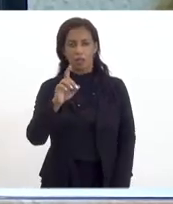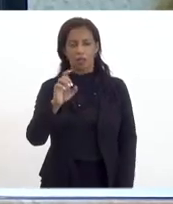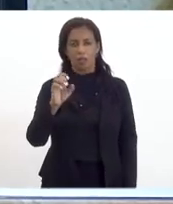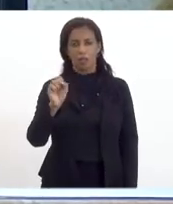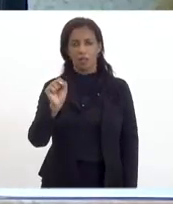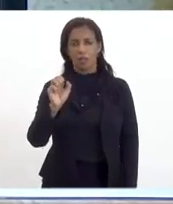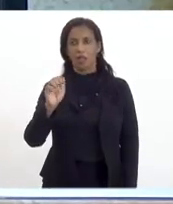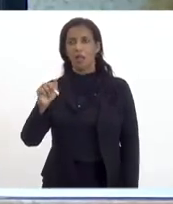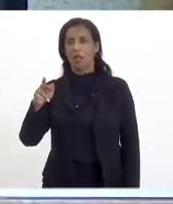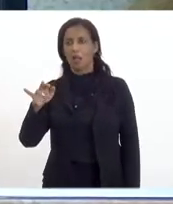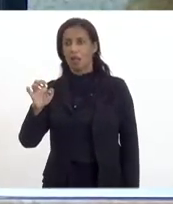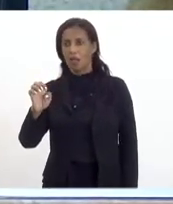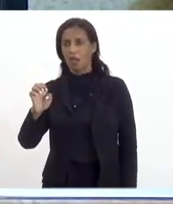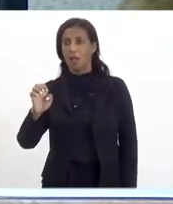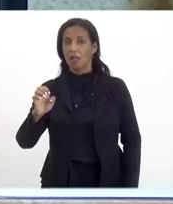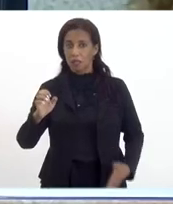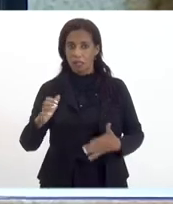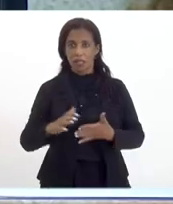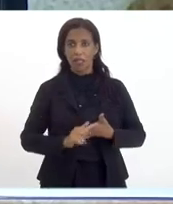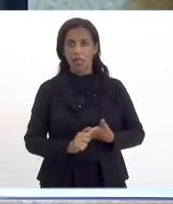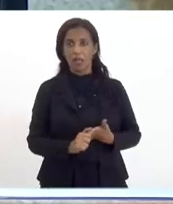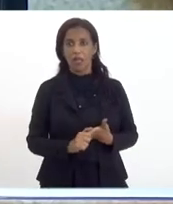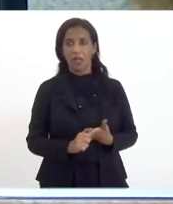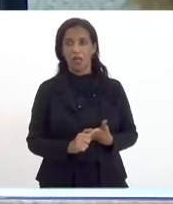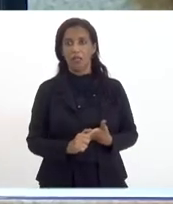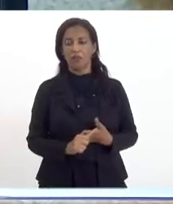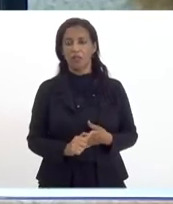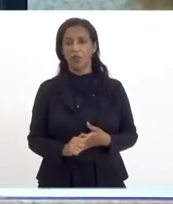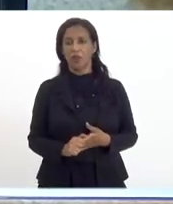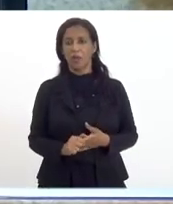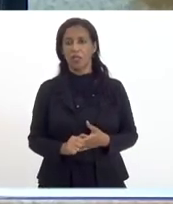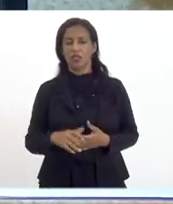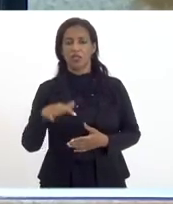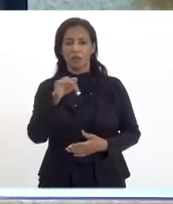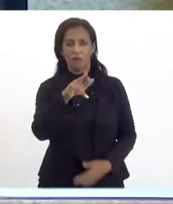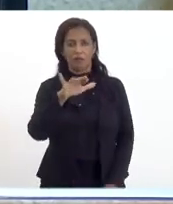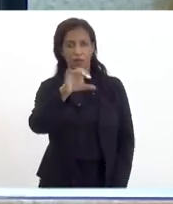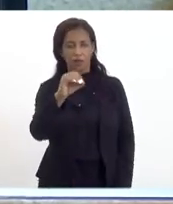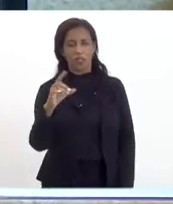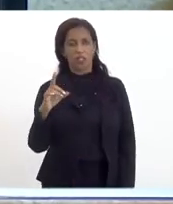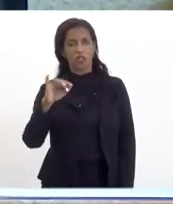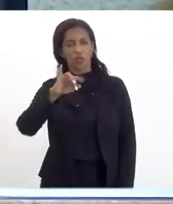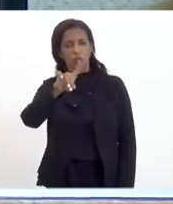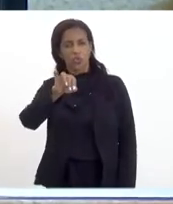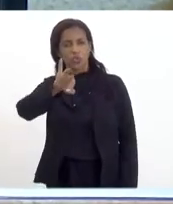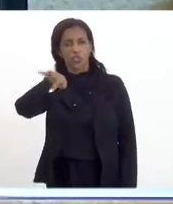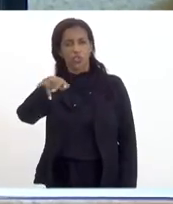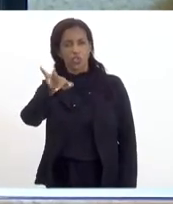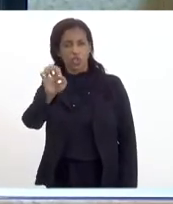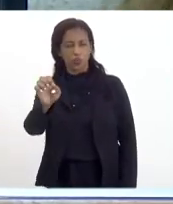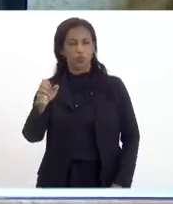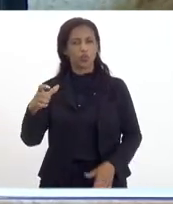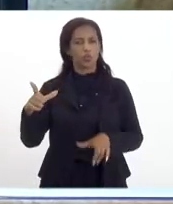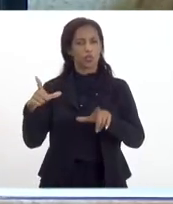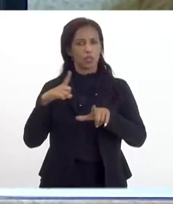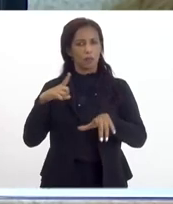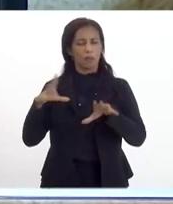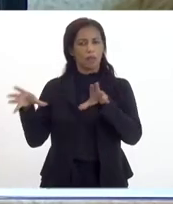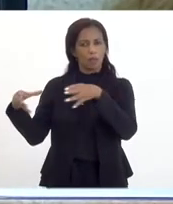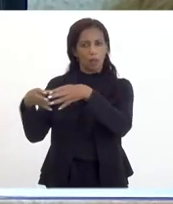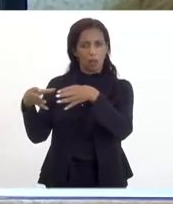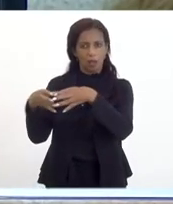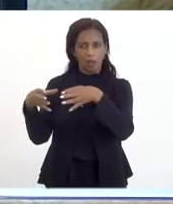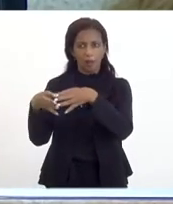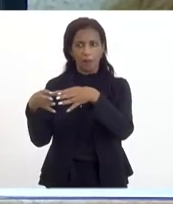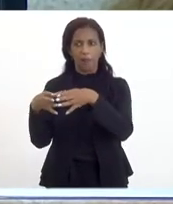Vânia Lúcia Muniz, chefe do gabinete da UESO, Francisco de Jesus, vice-presidente do Conselho Regional de Administração, Floriano